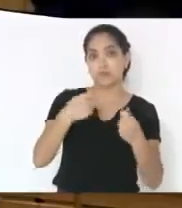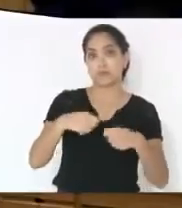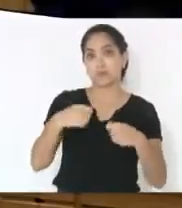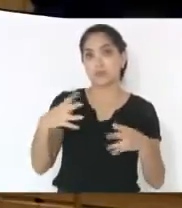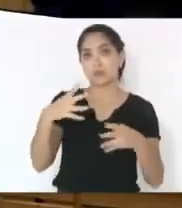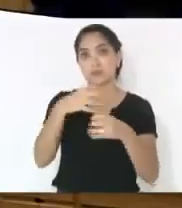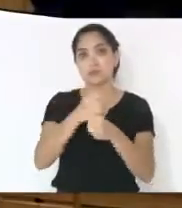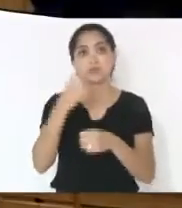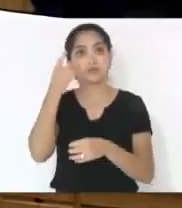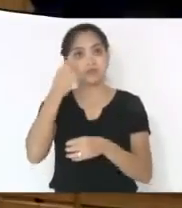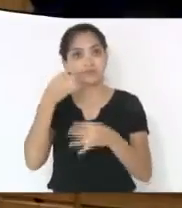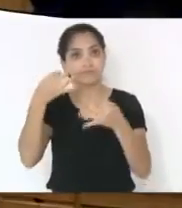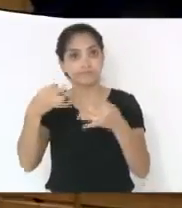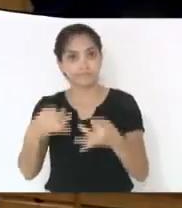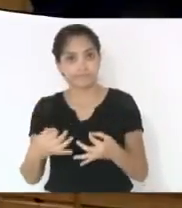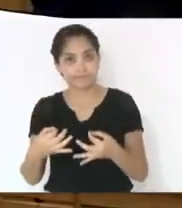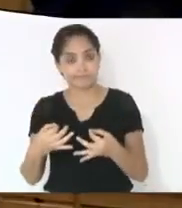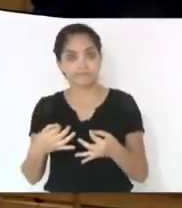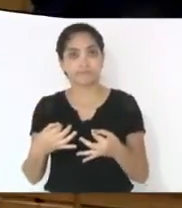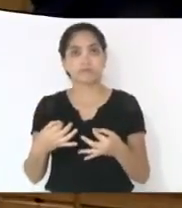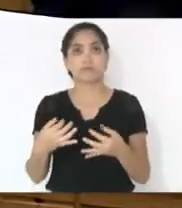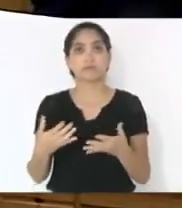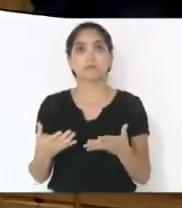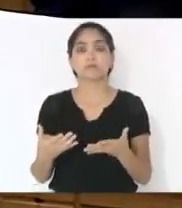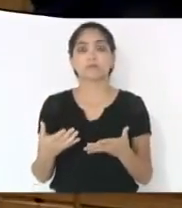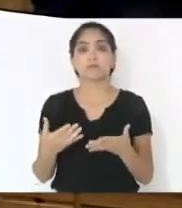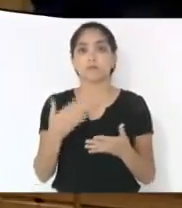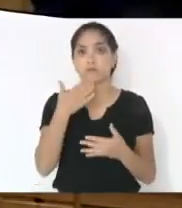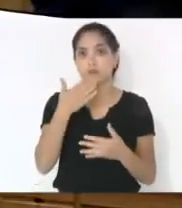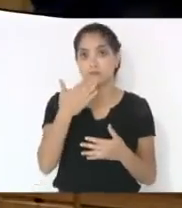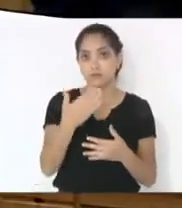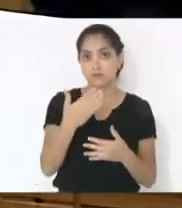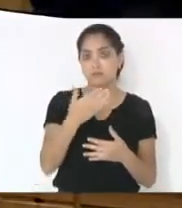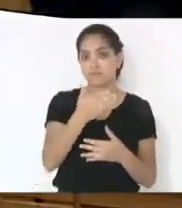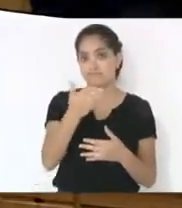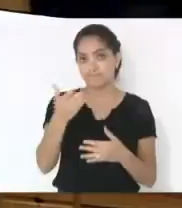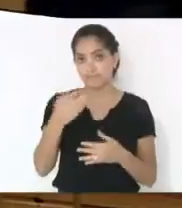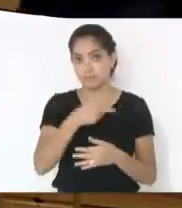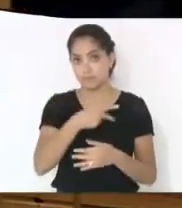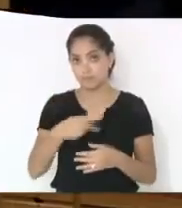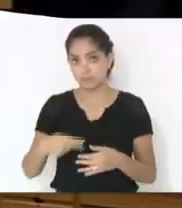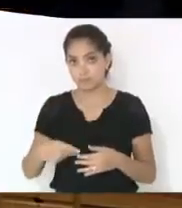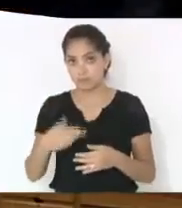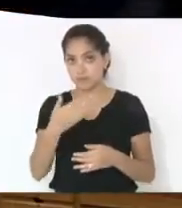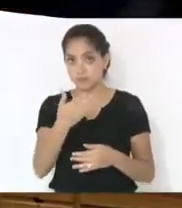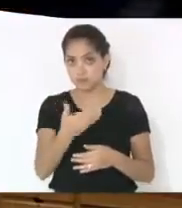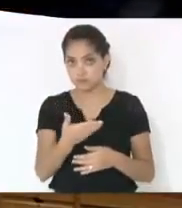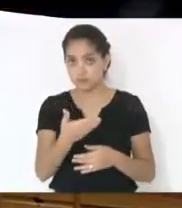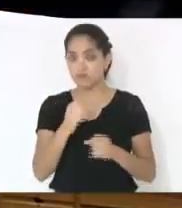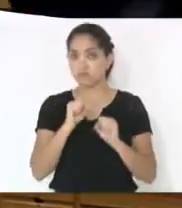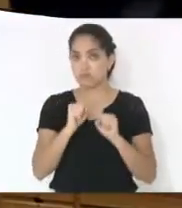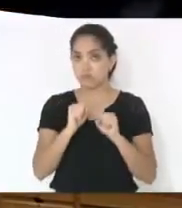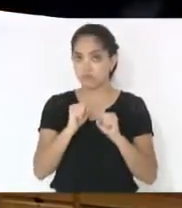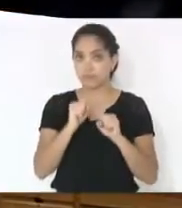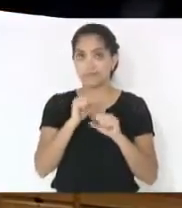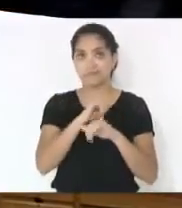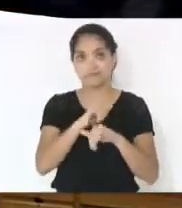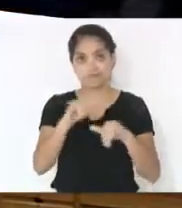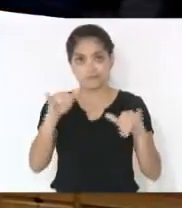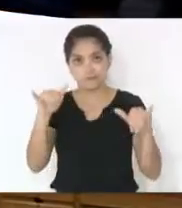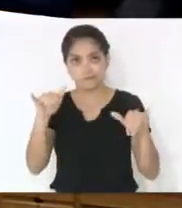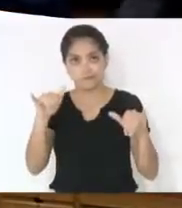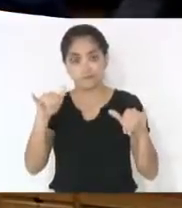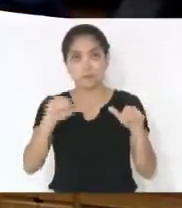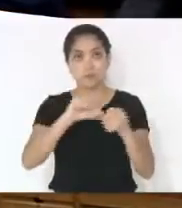de coro qualificado. Então, eu pediria que a Exª pudesse fazer a inversão da